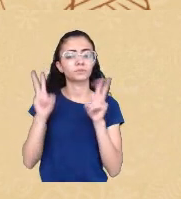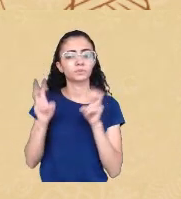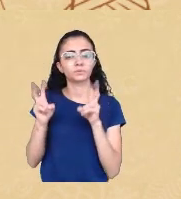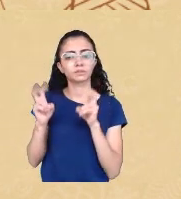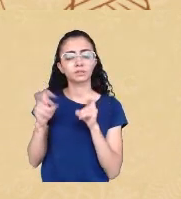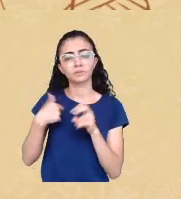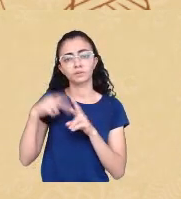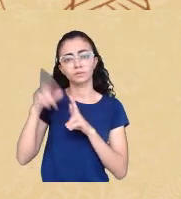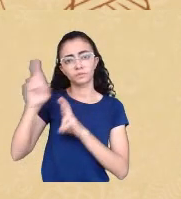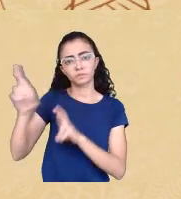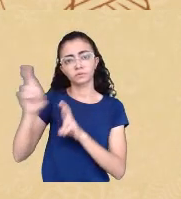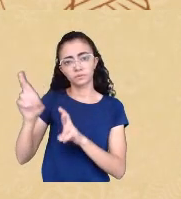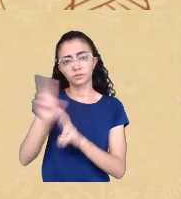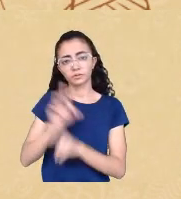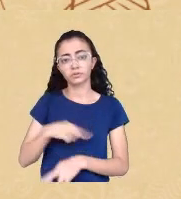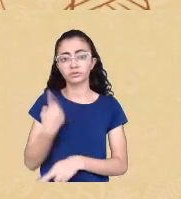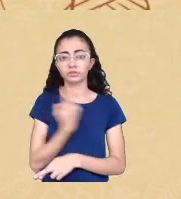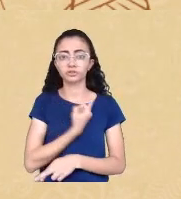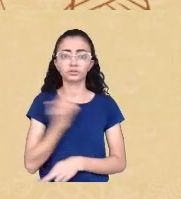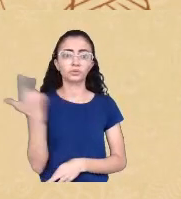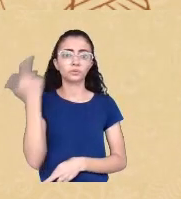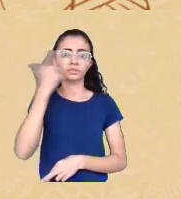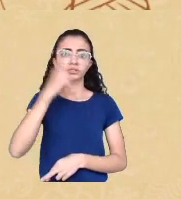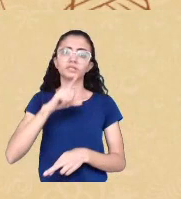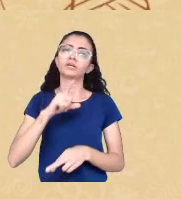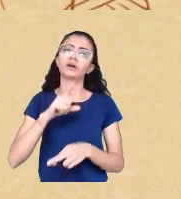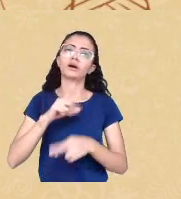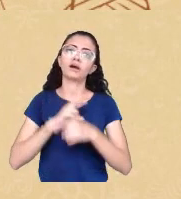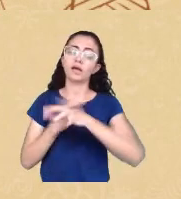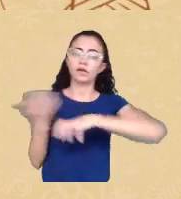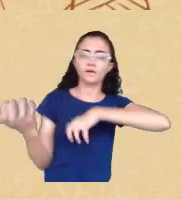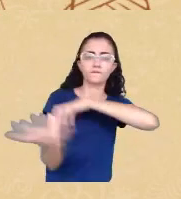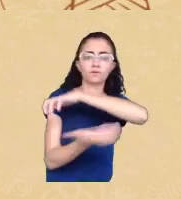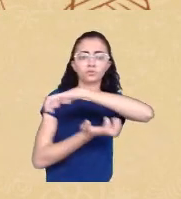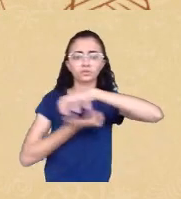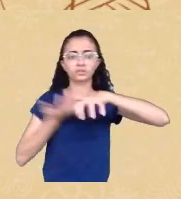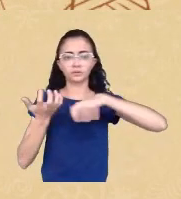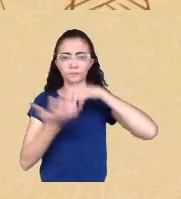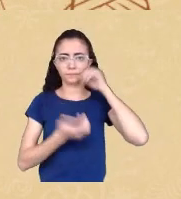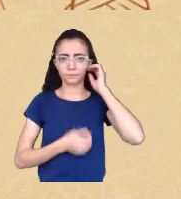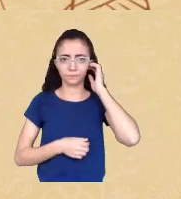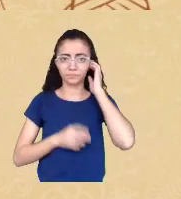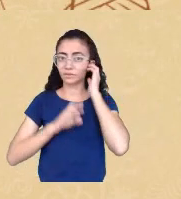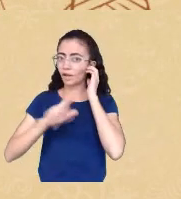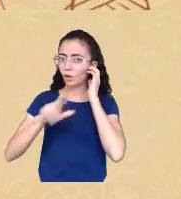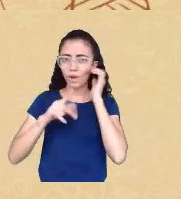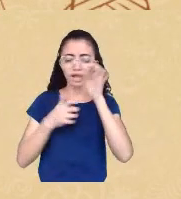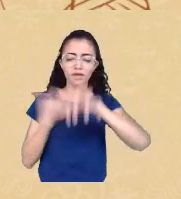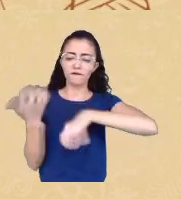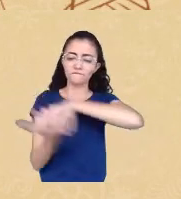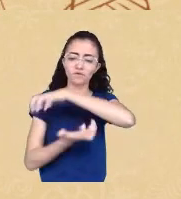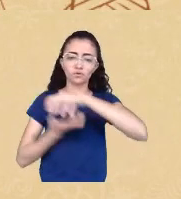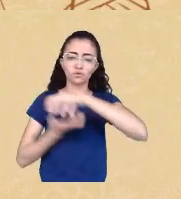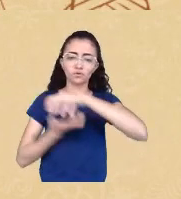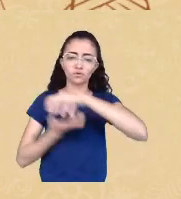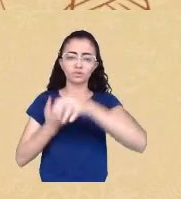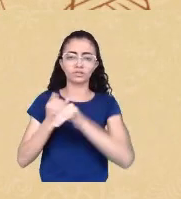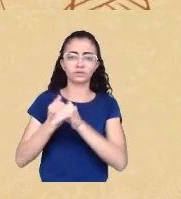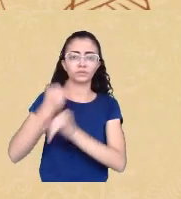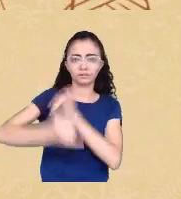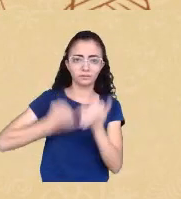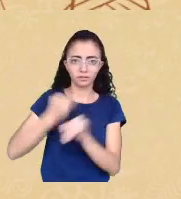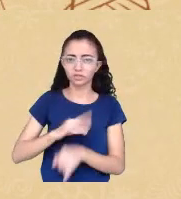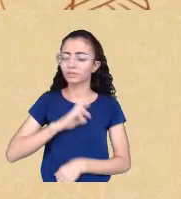fazer a revolução mas não a revolução da internet não a revolução dos